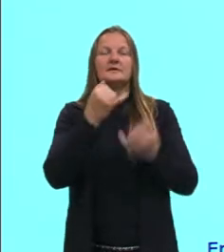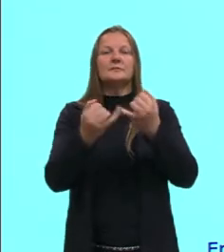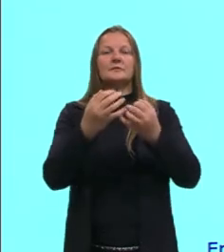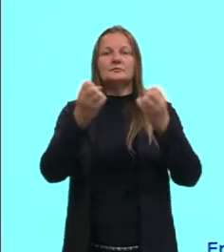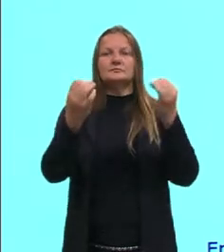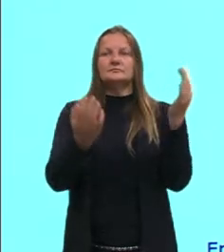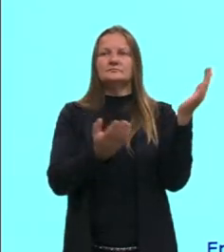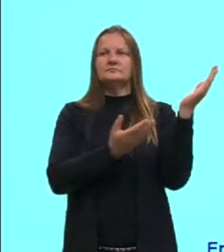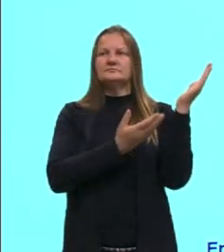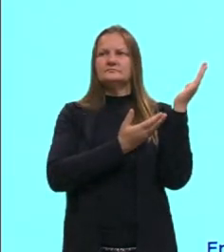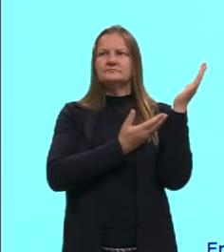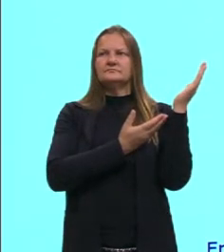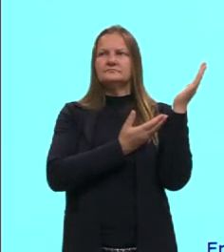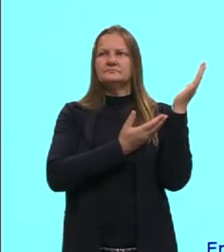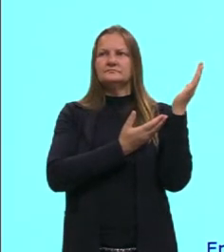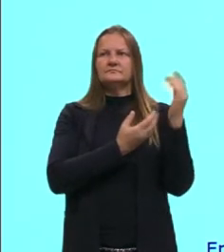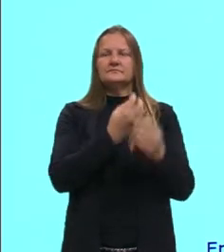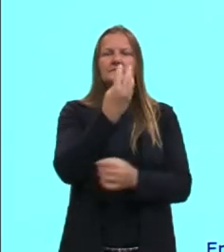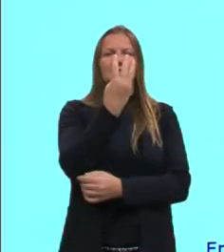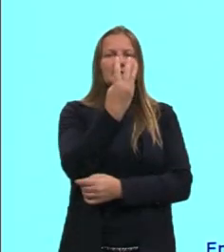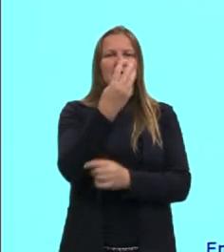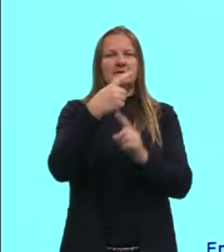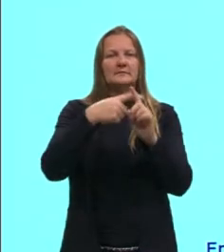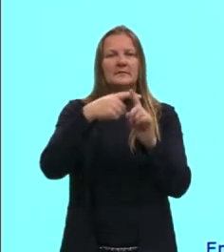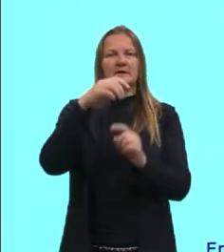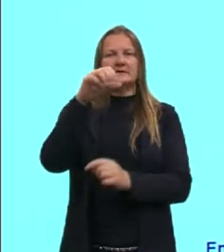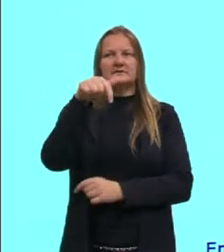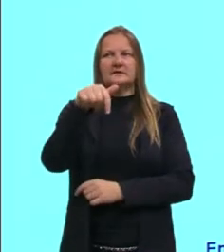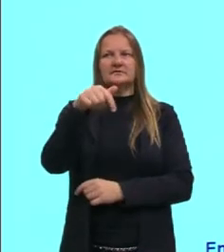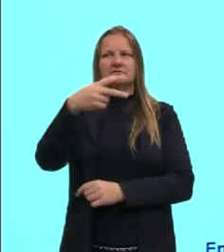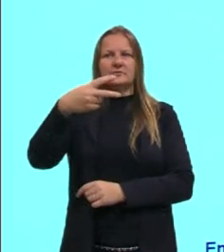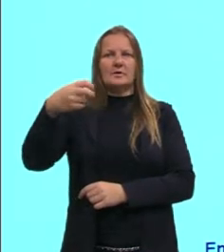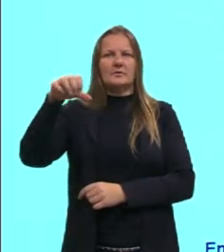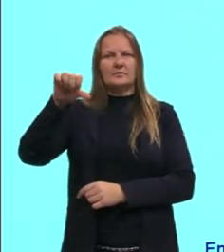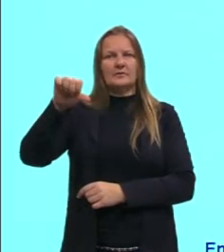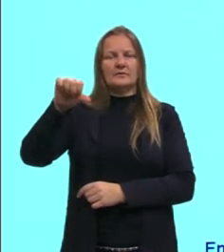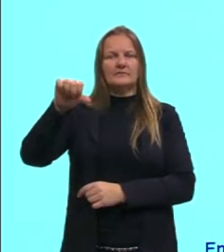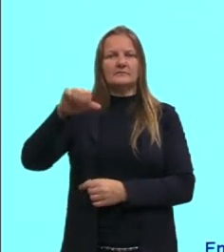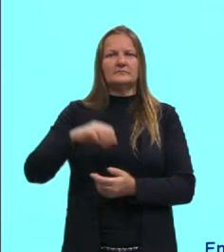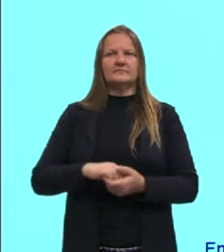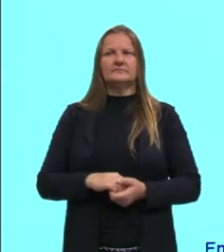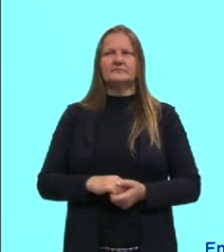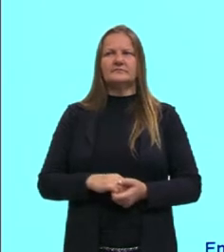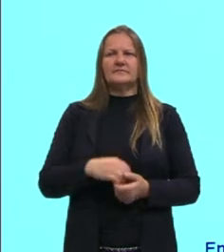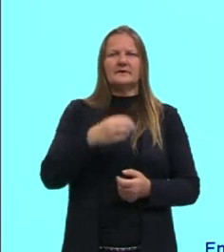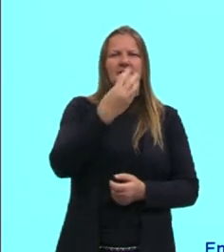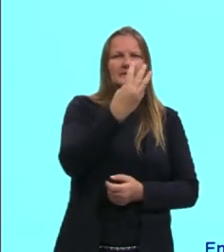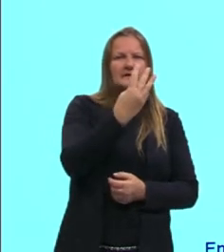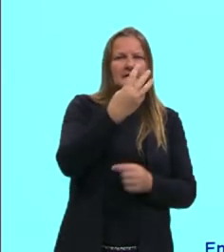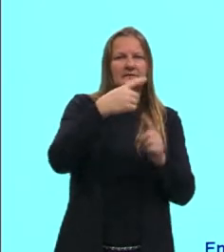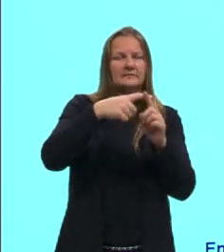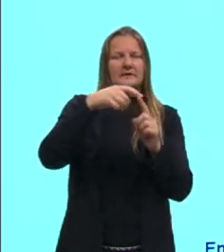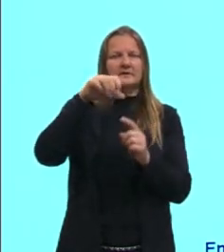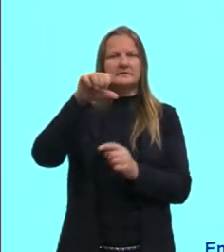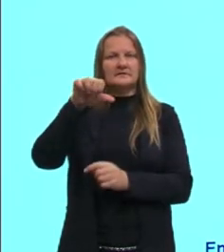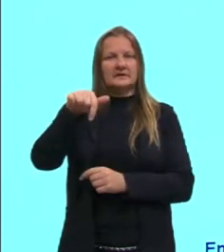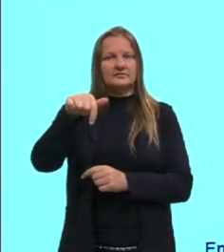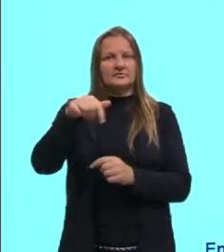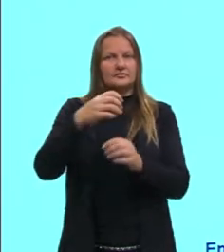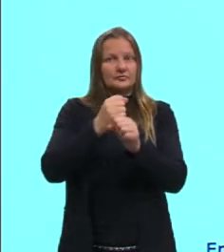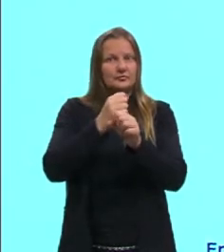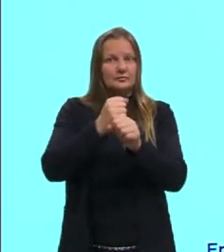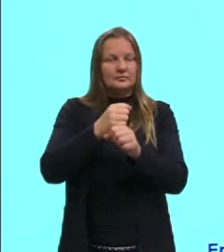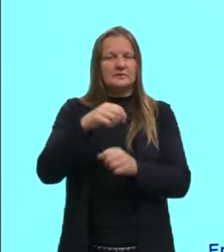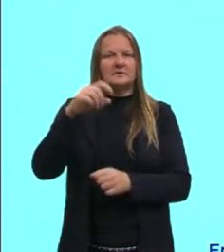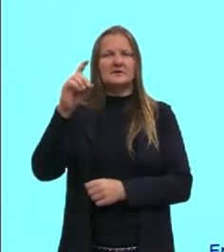nesse caso aqui, três mais sete é igual a nove. Bom, três mais sete, nós sabemos que é